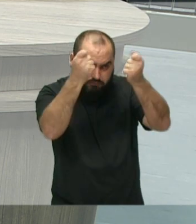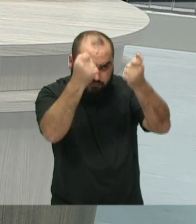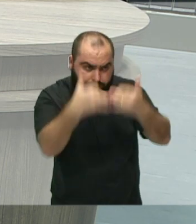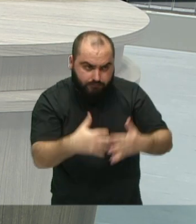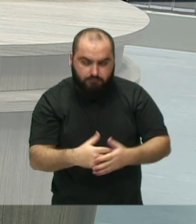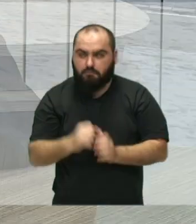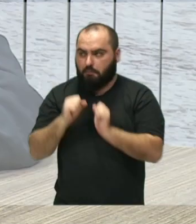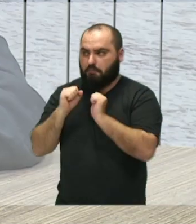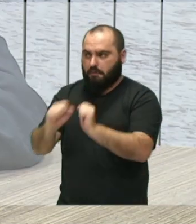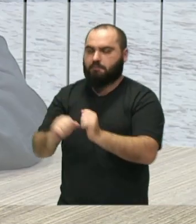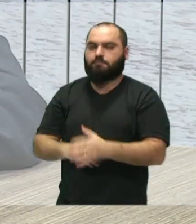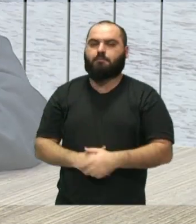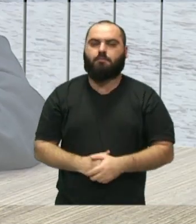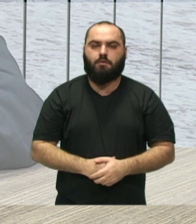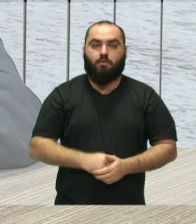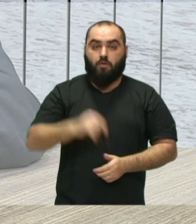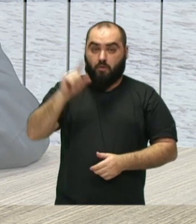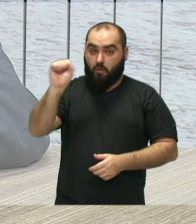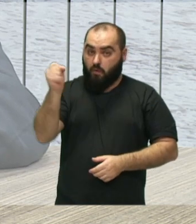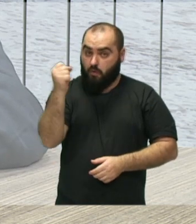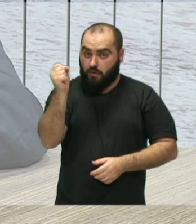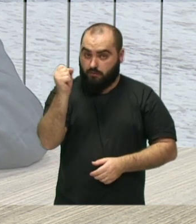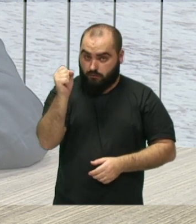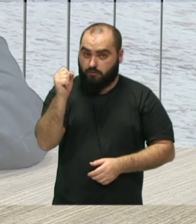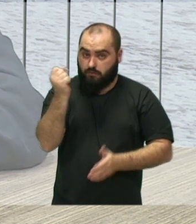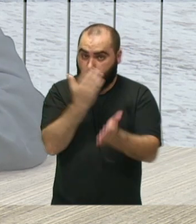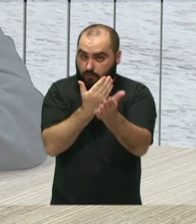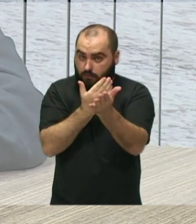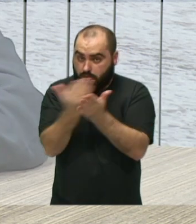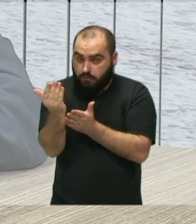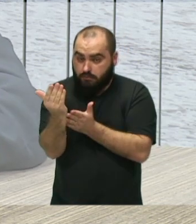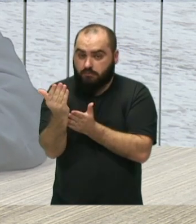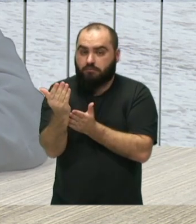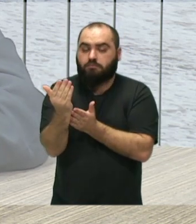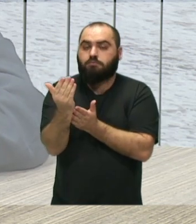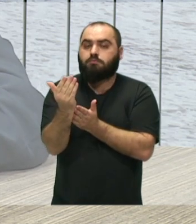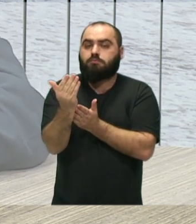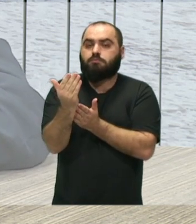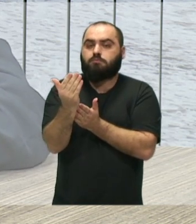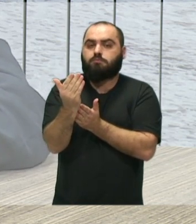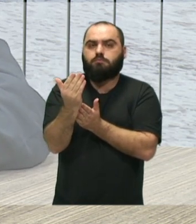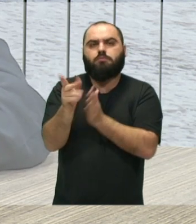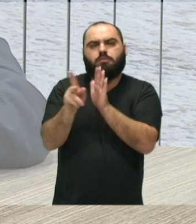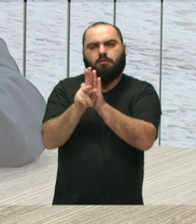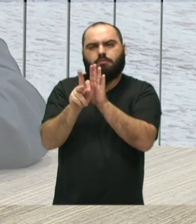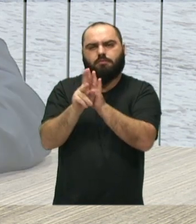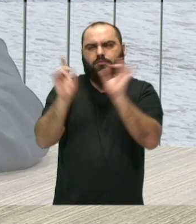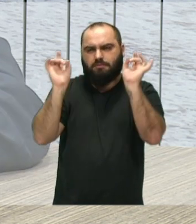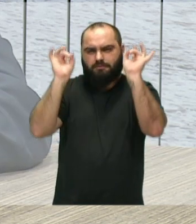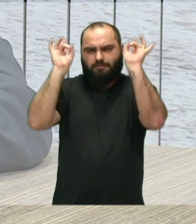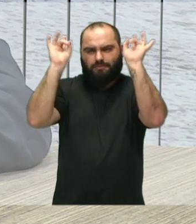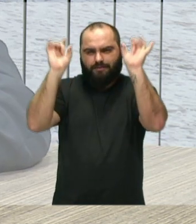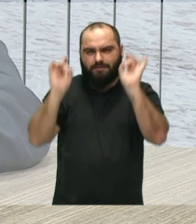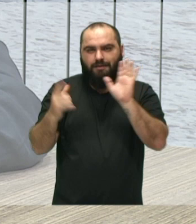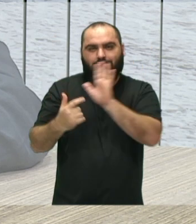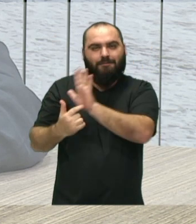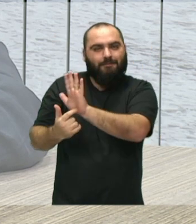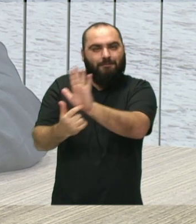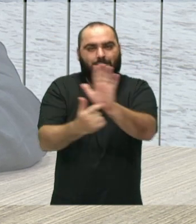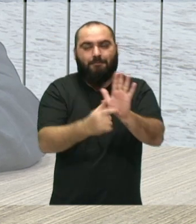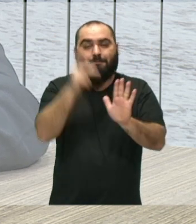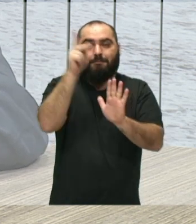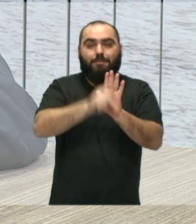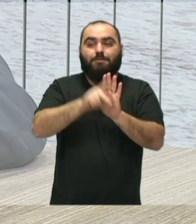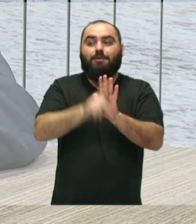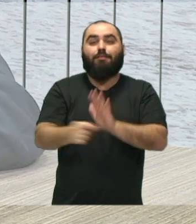Posso, sim. Às oito horas vai iniciar, e aí vai iniciar com essa cerimônia, onde vai ser apresentado o projeto